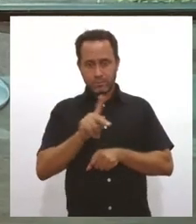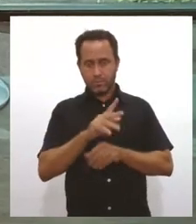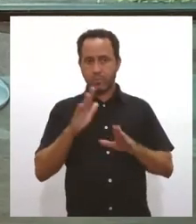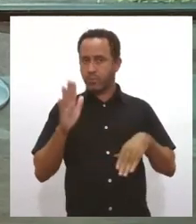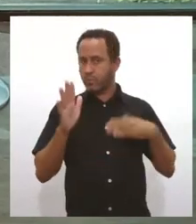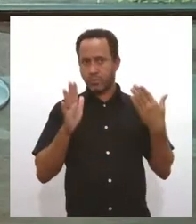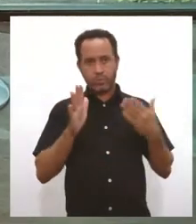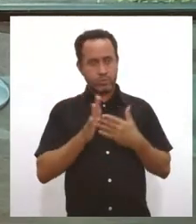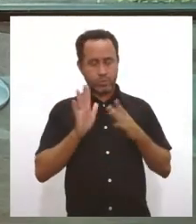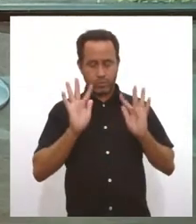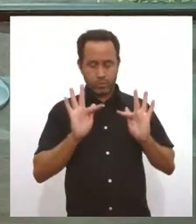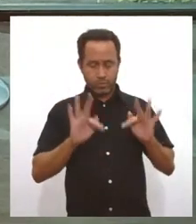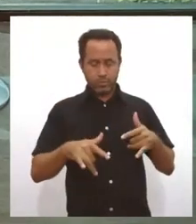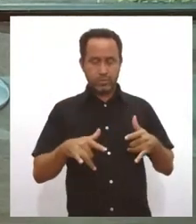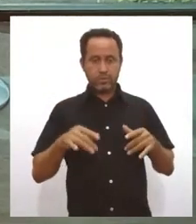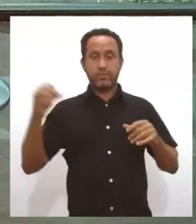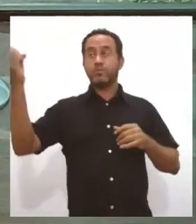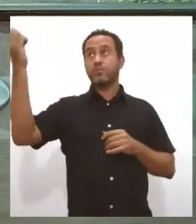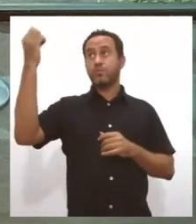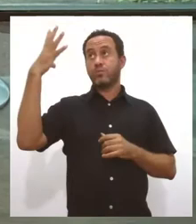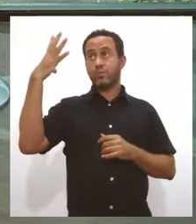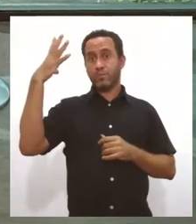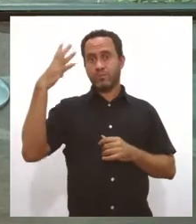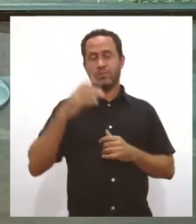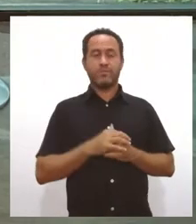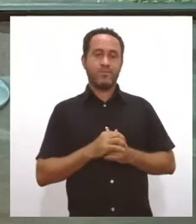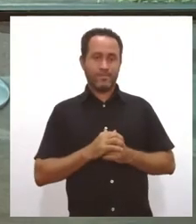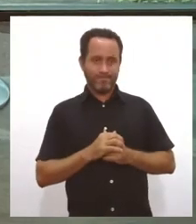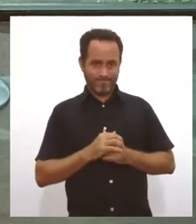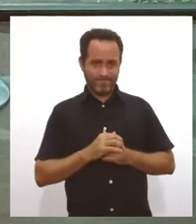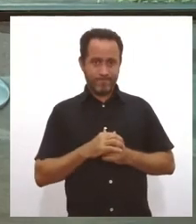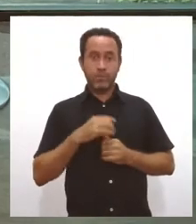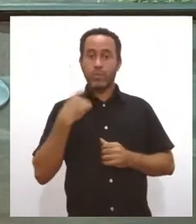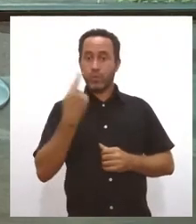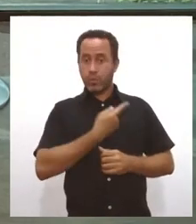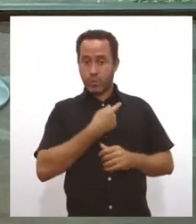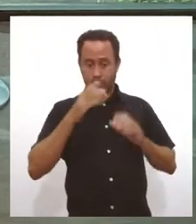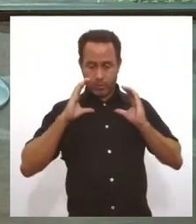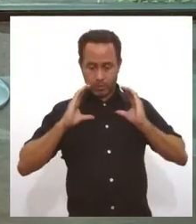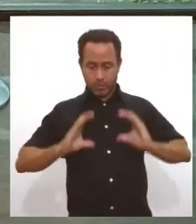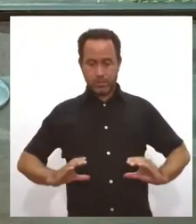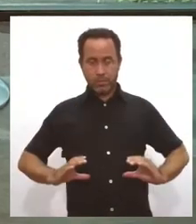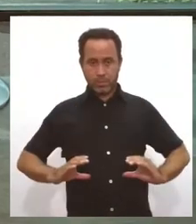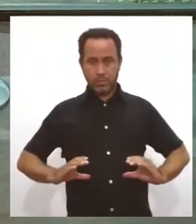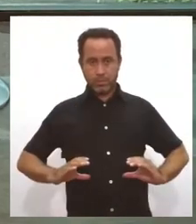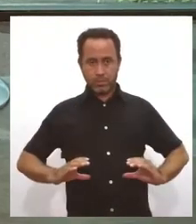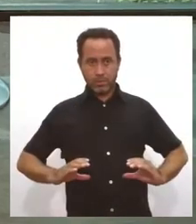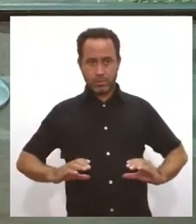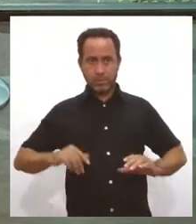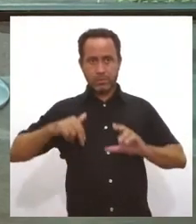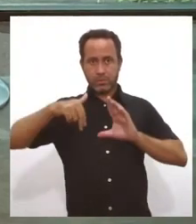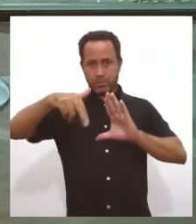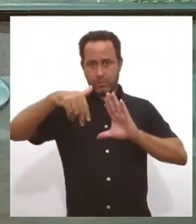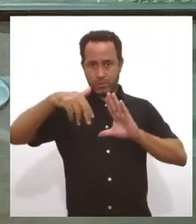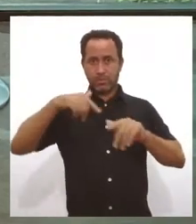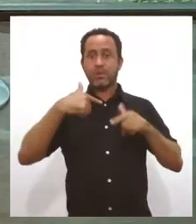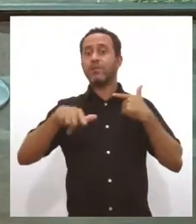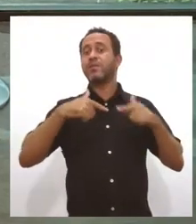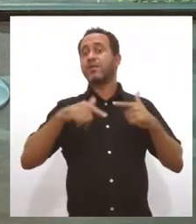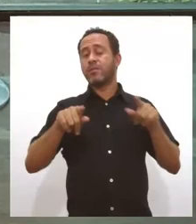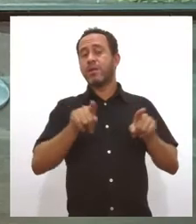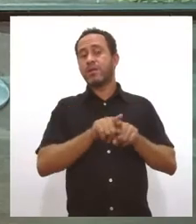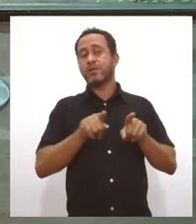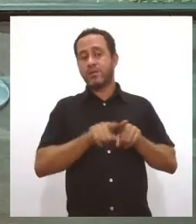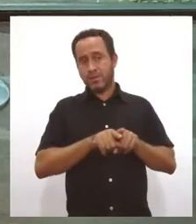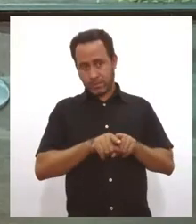no final é trazendo à luz isso. Que nós, enquanto cidadãos, nós temos que nos colocar como protagonistas. Mas para que a gente se coloque como